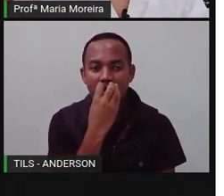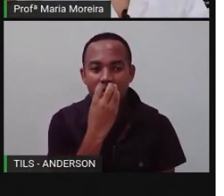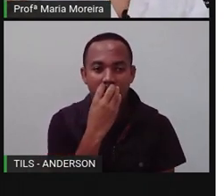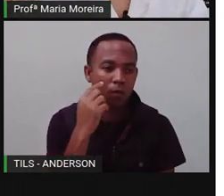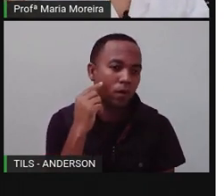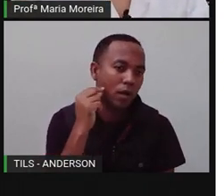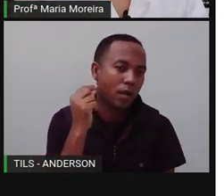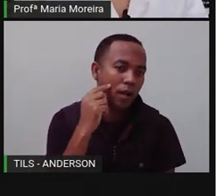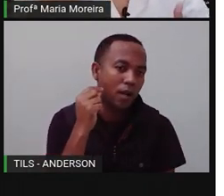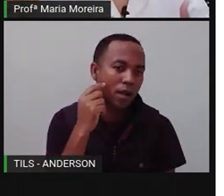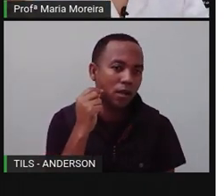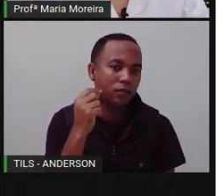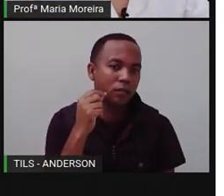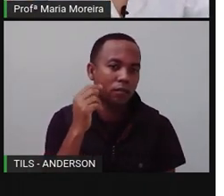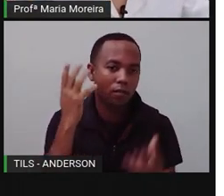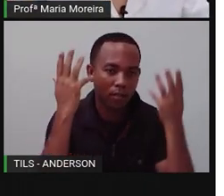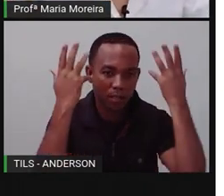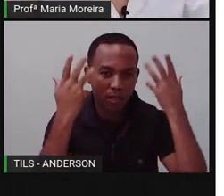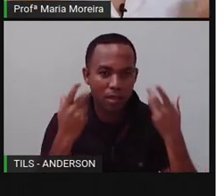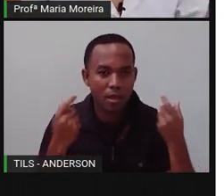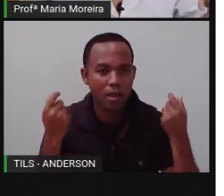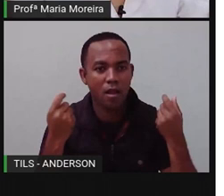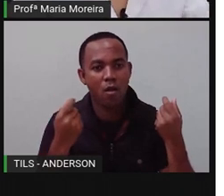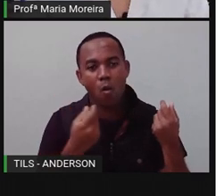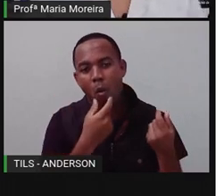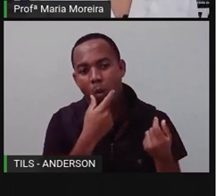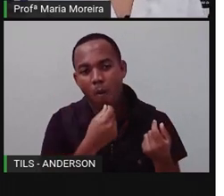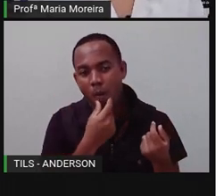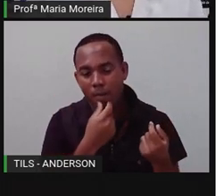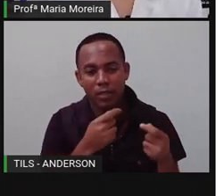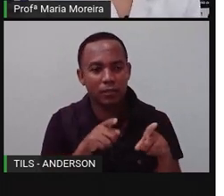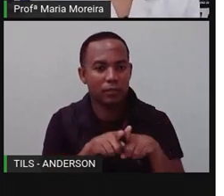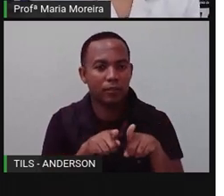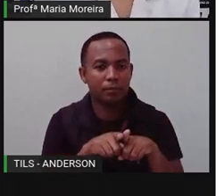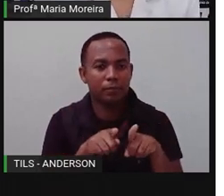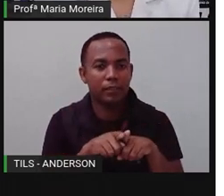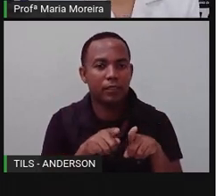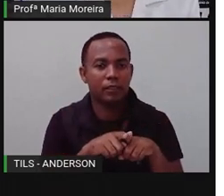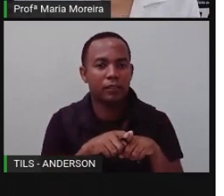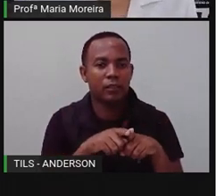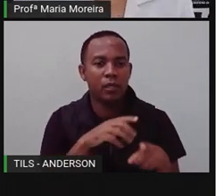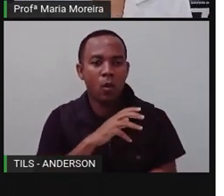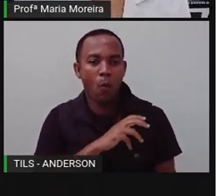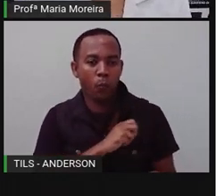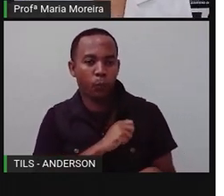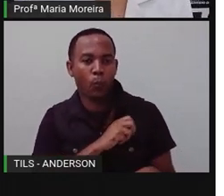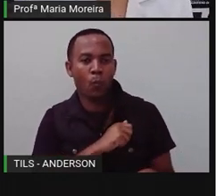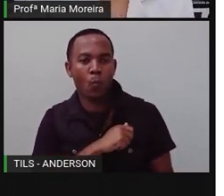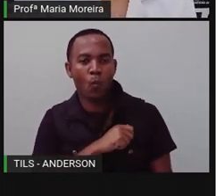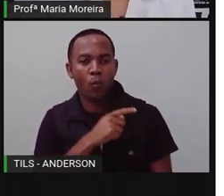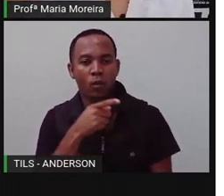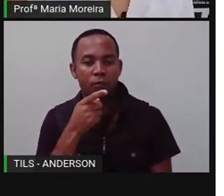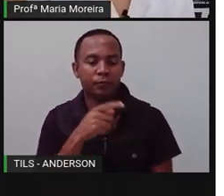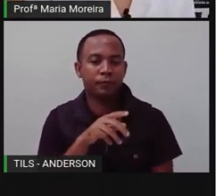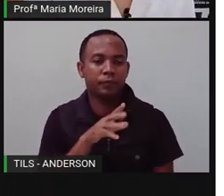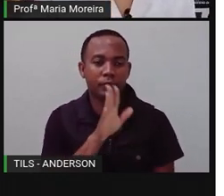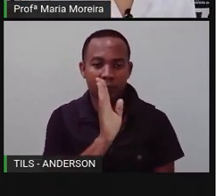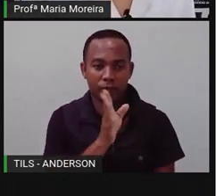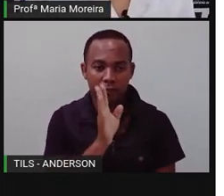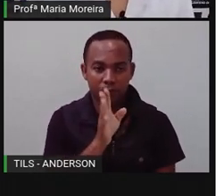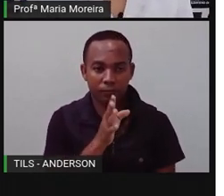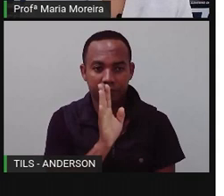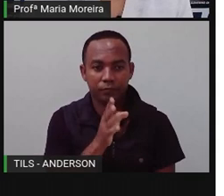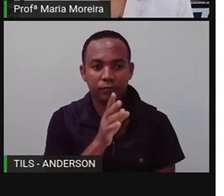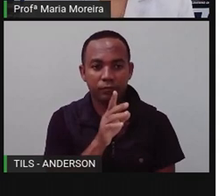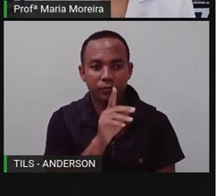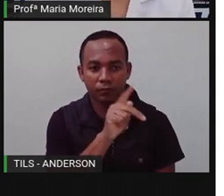próprio homem. Nós, né, eu, Anderson, você, somos mamíferos. E aí, com o professor de vocês